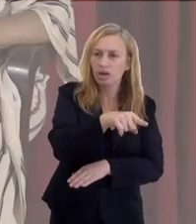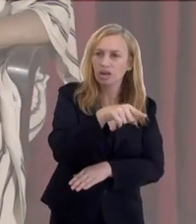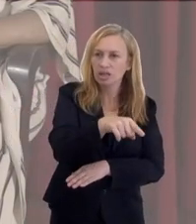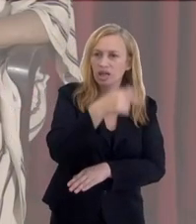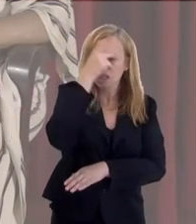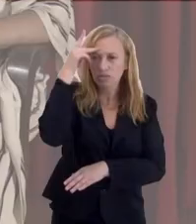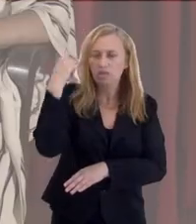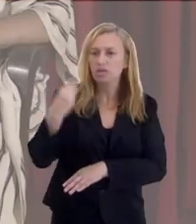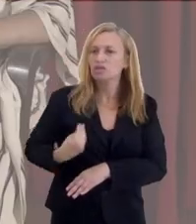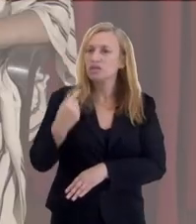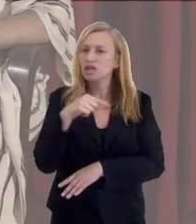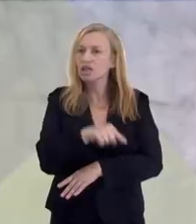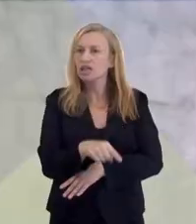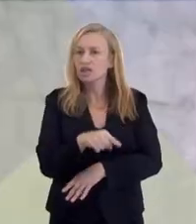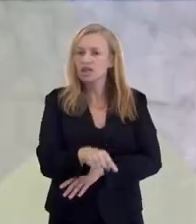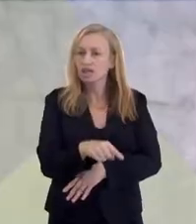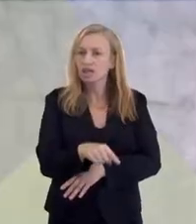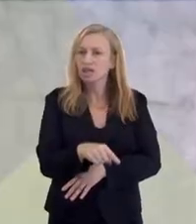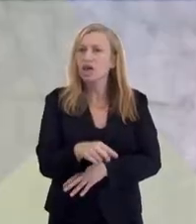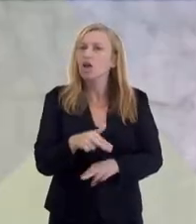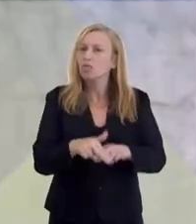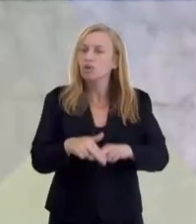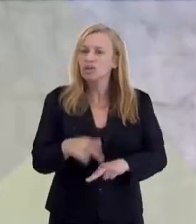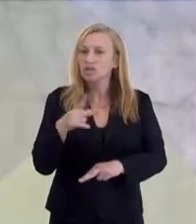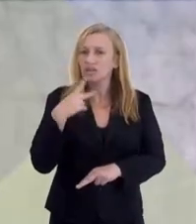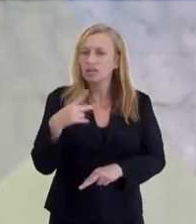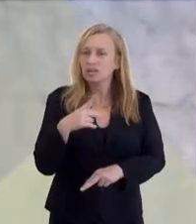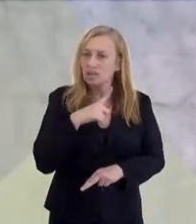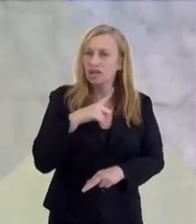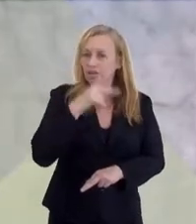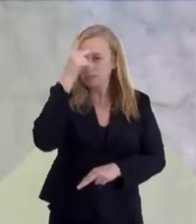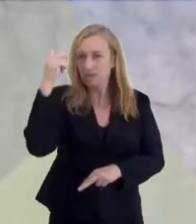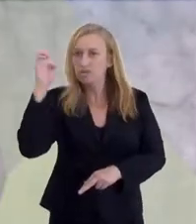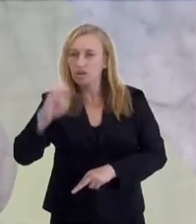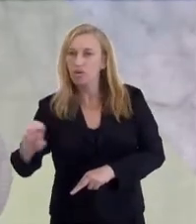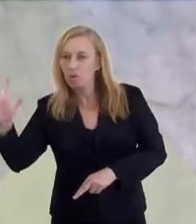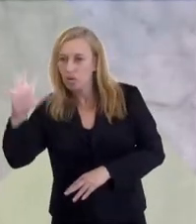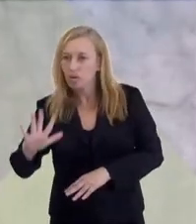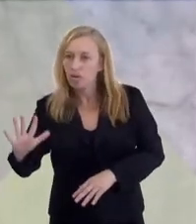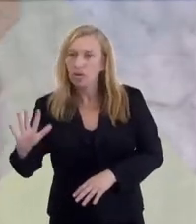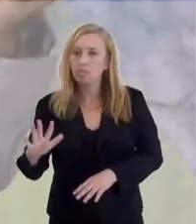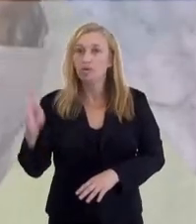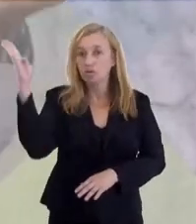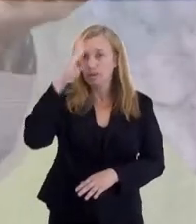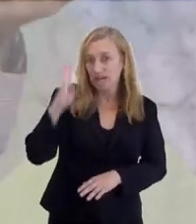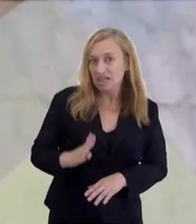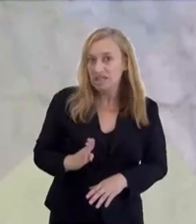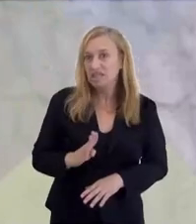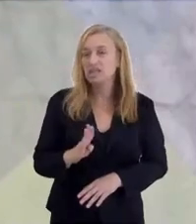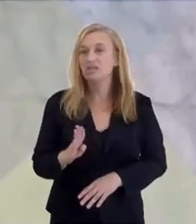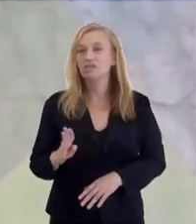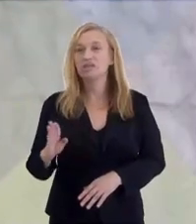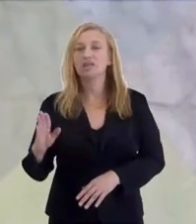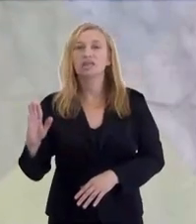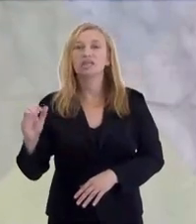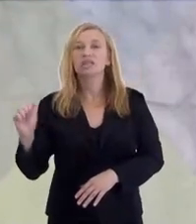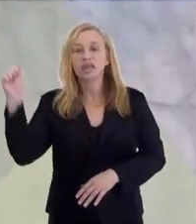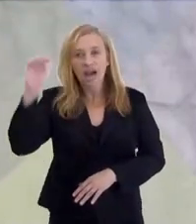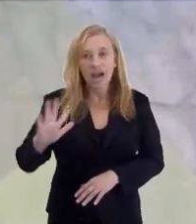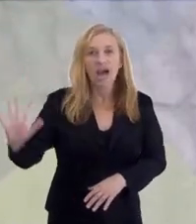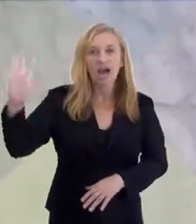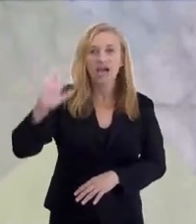mais primitiva e que vieram ali, as pessoas que estavam ali vieram, por isso que ali tinha gente da Europa,